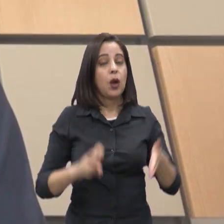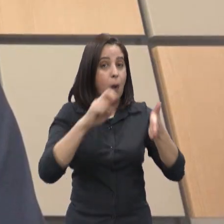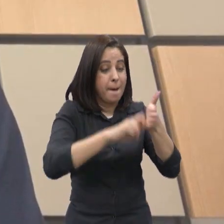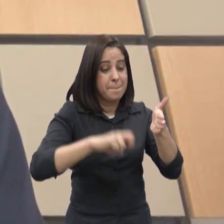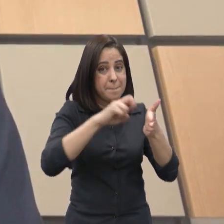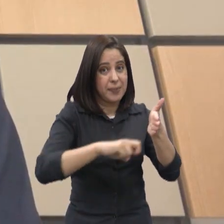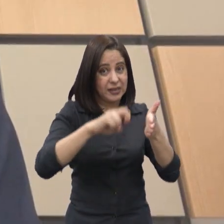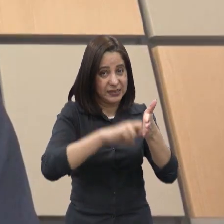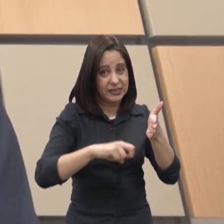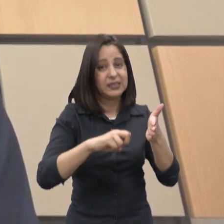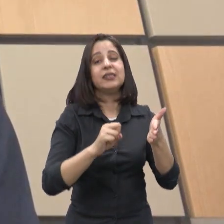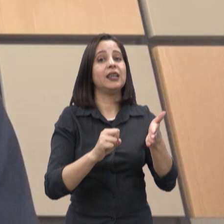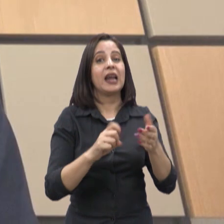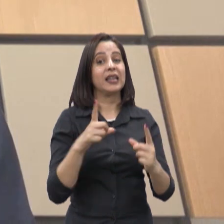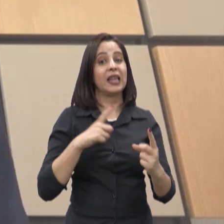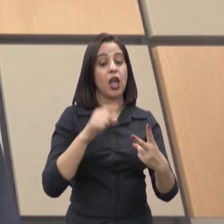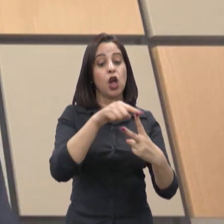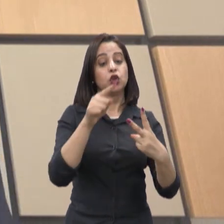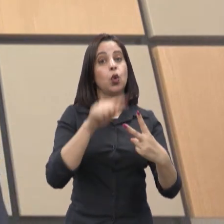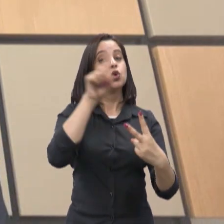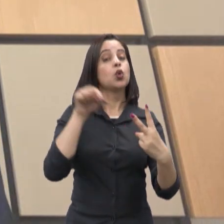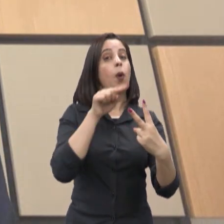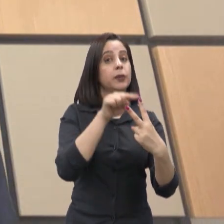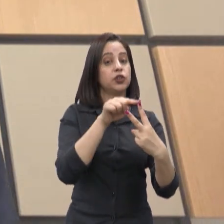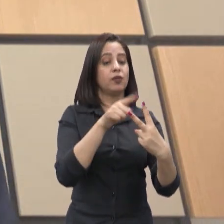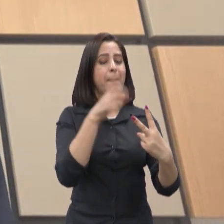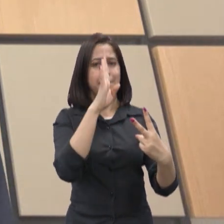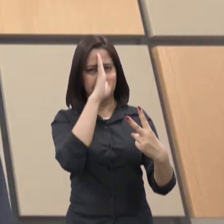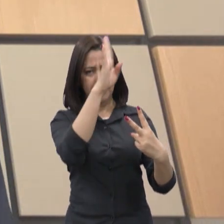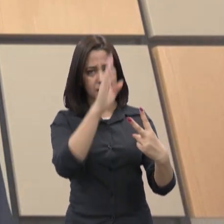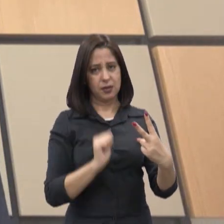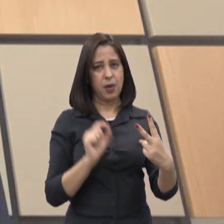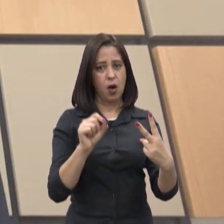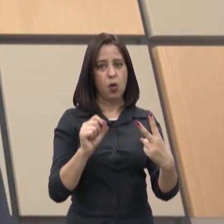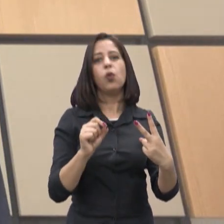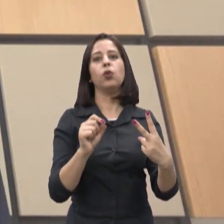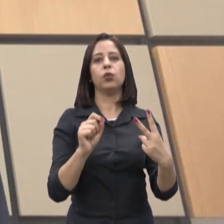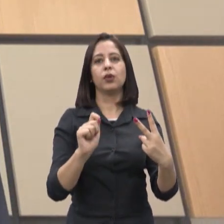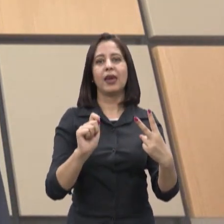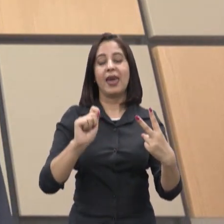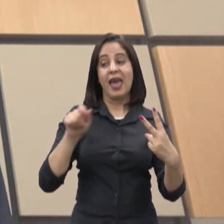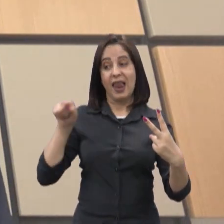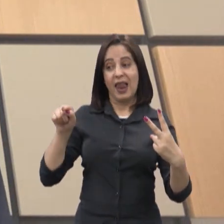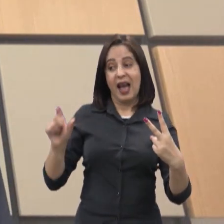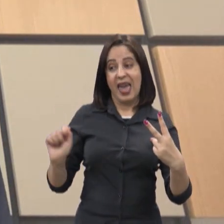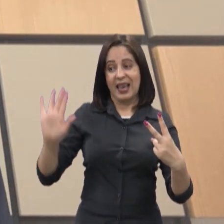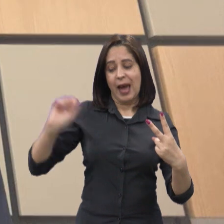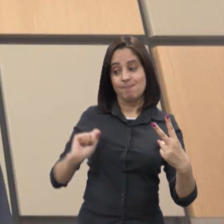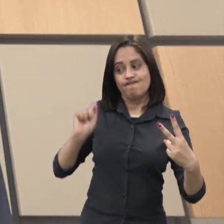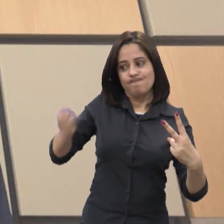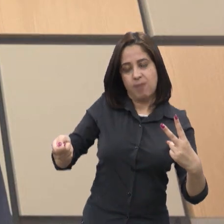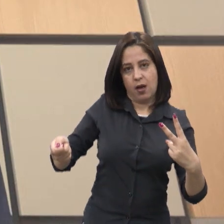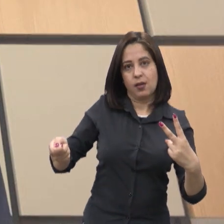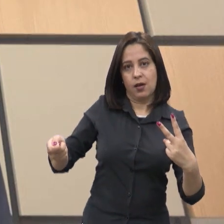na verdade, dois objetivos, né. O principal dele, você citou aí, que é custear essa energia mais cara, que vem de